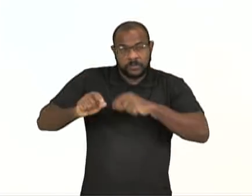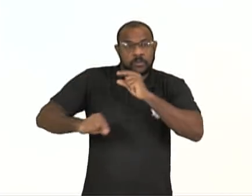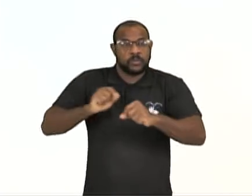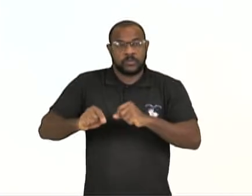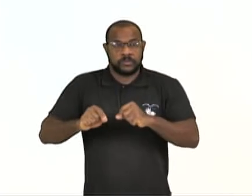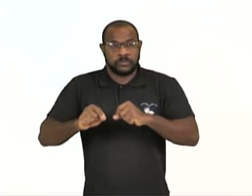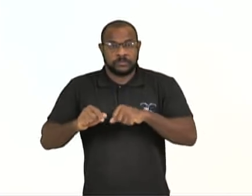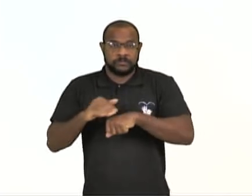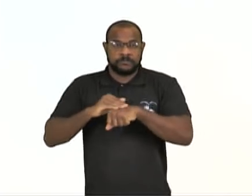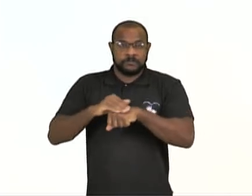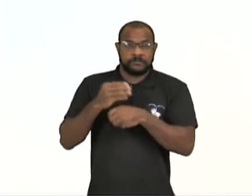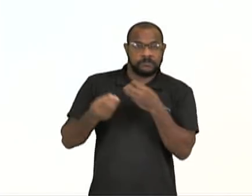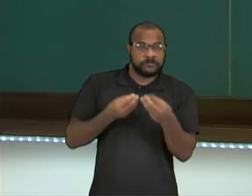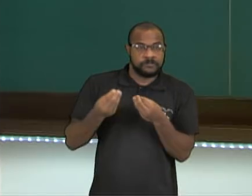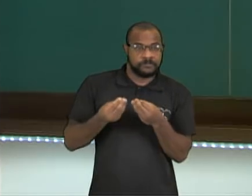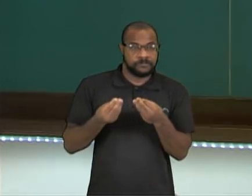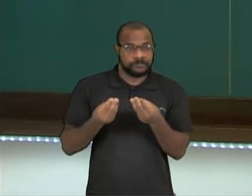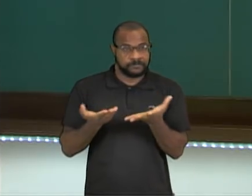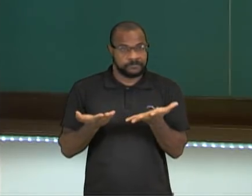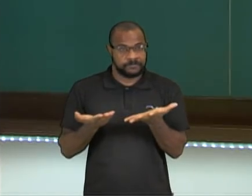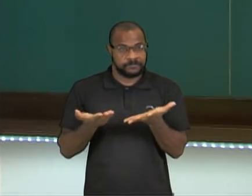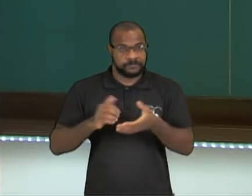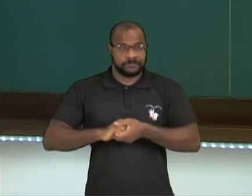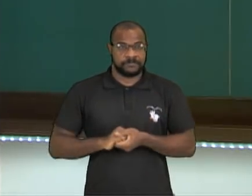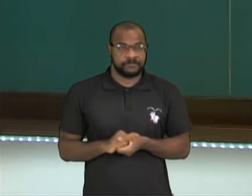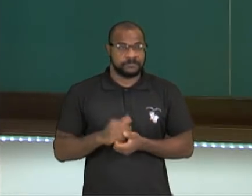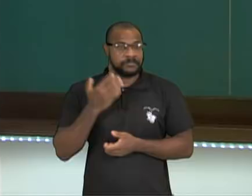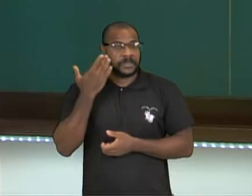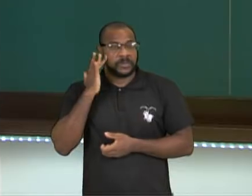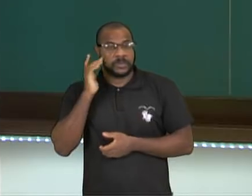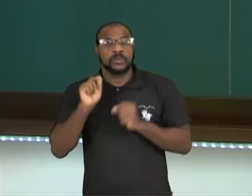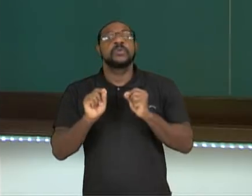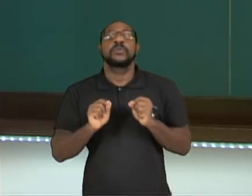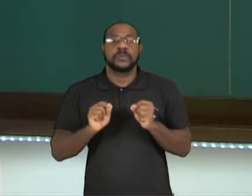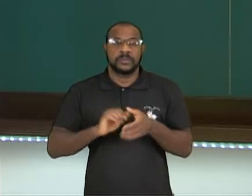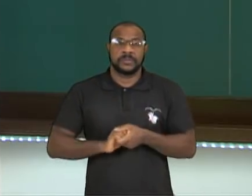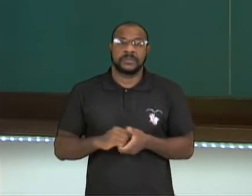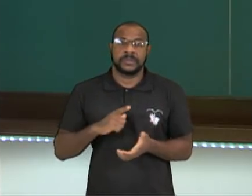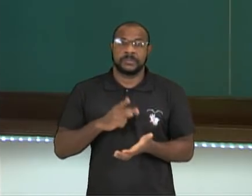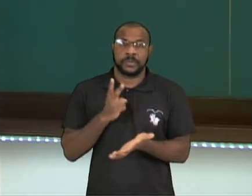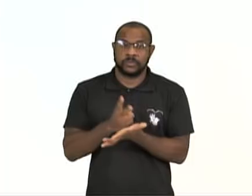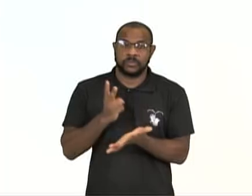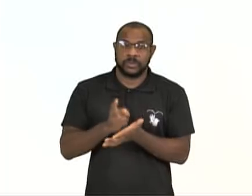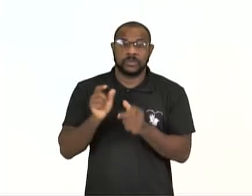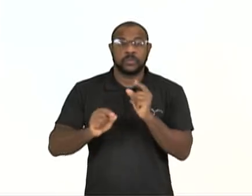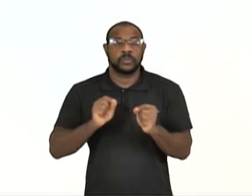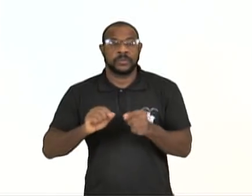diálogo. O vocês acham? Aí, tem uma continuação aqui.